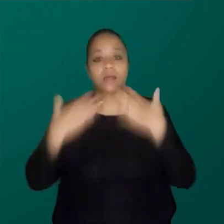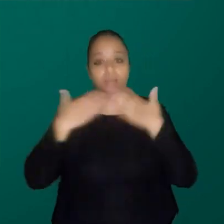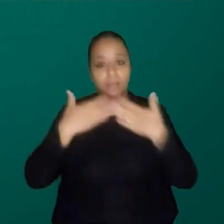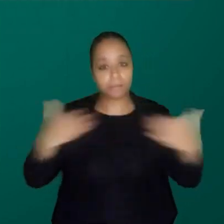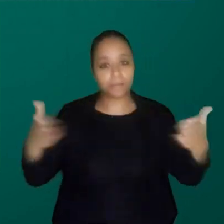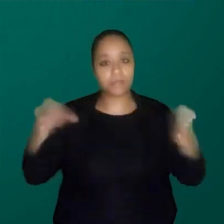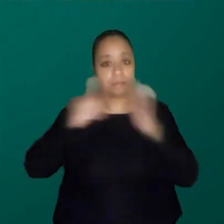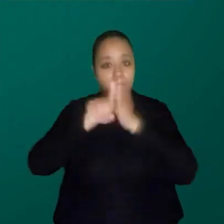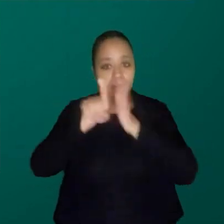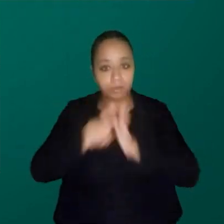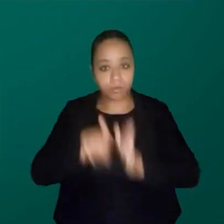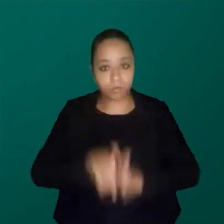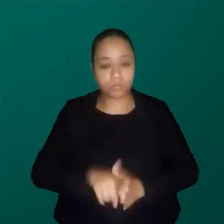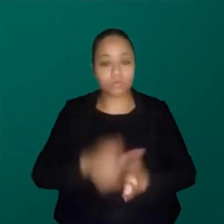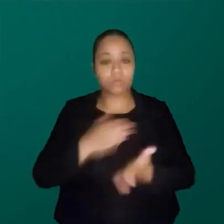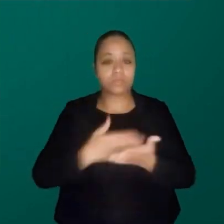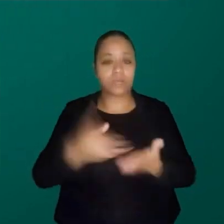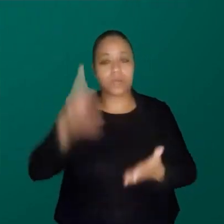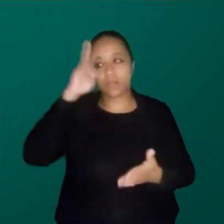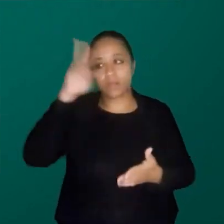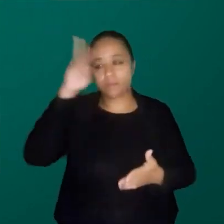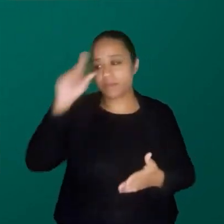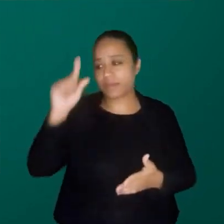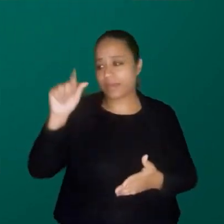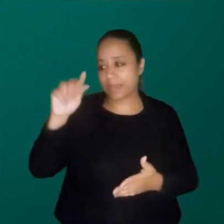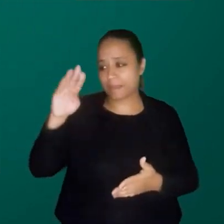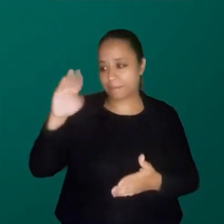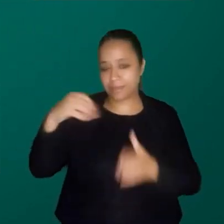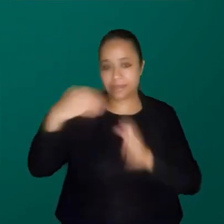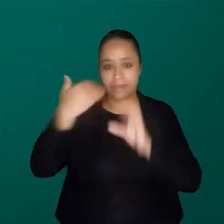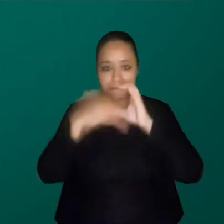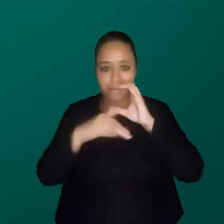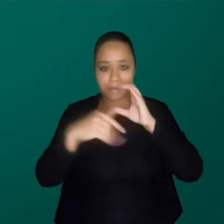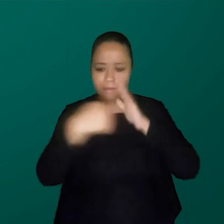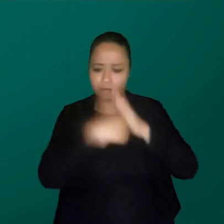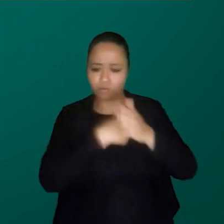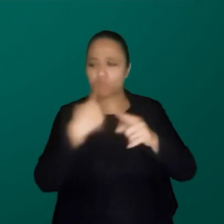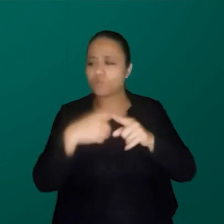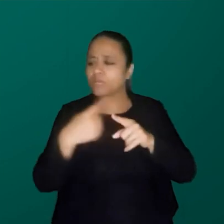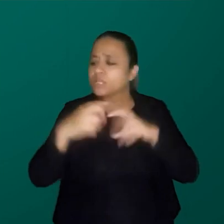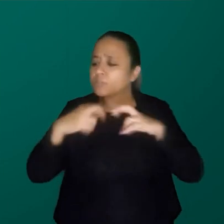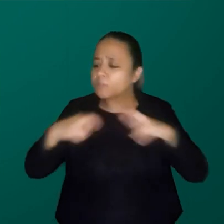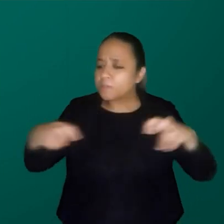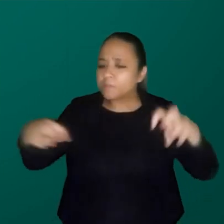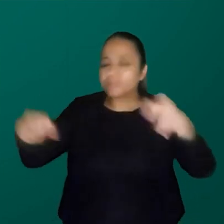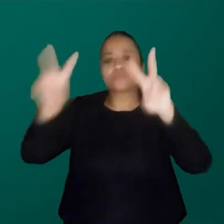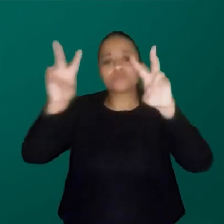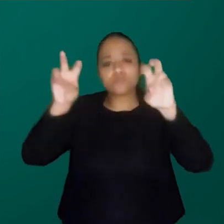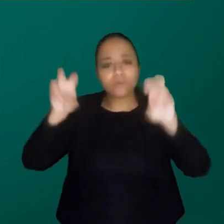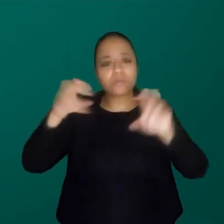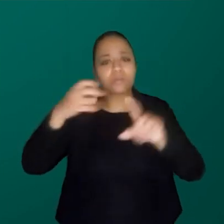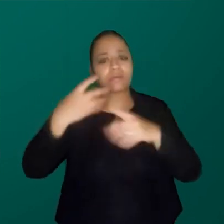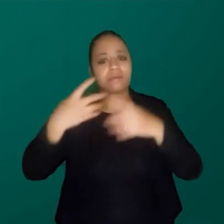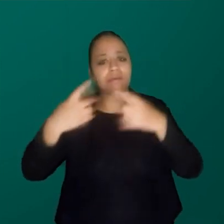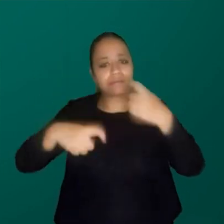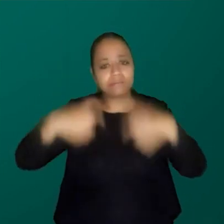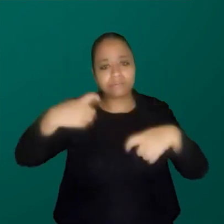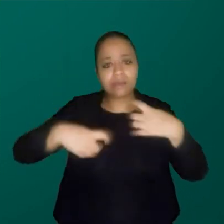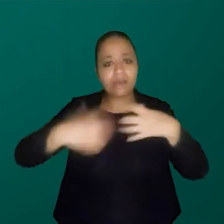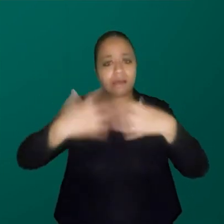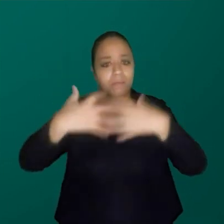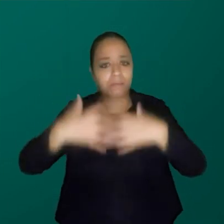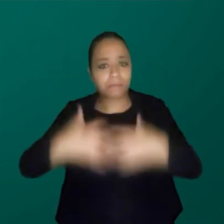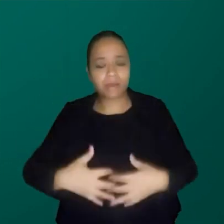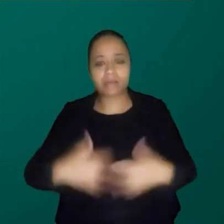perguntas, né? Lembro quando o Gabi me mandou um e-mail perguntando por que a gente não faz uma mesa sobre interseccionalidade. A gente sonhou muito, assim, é tipo